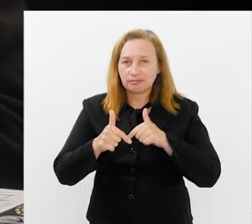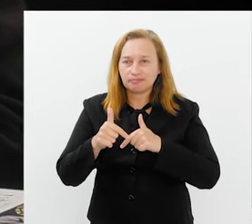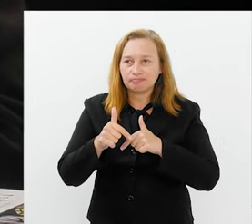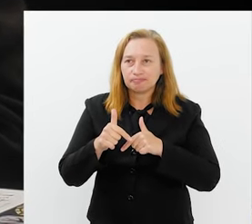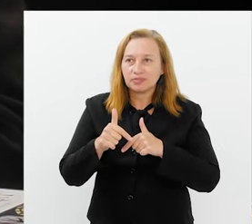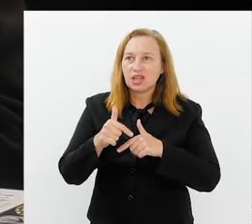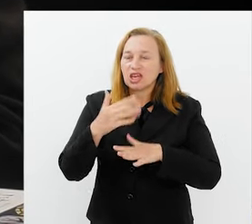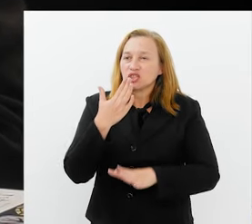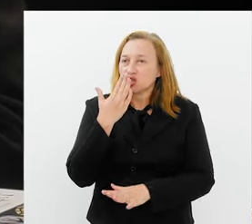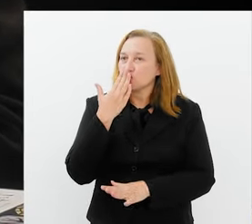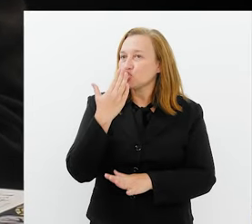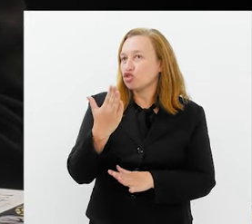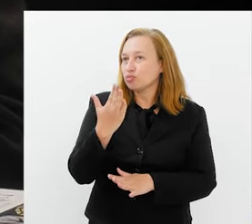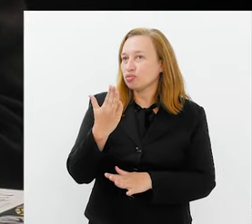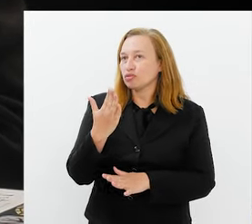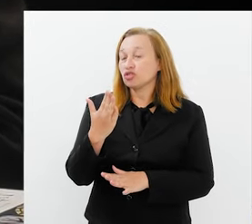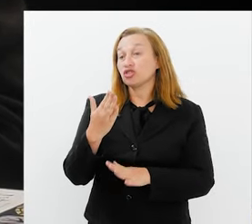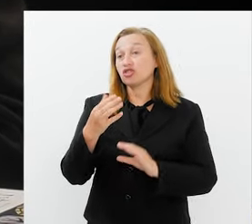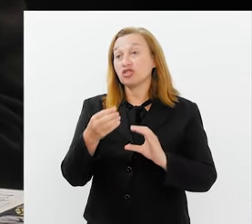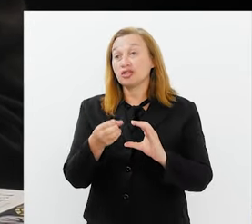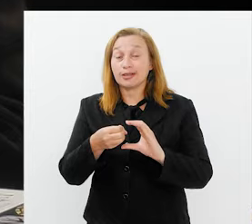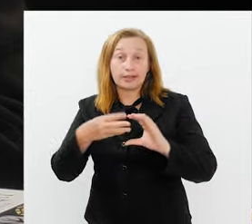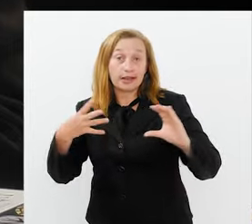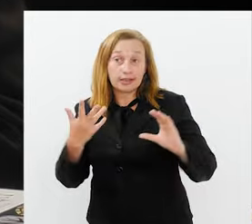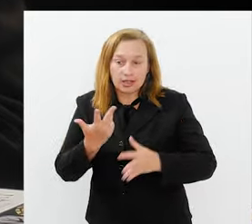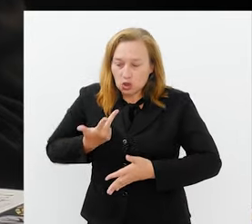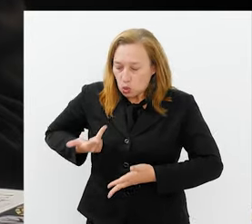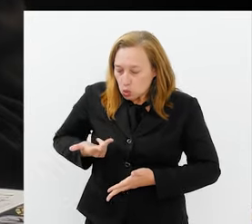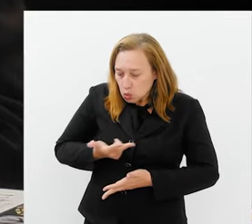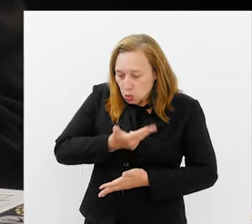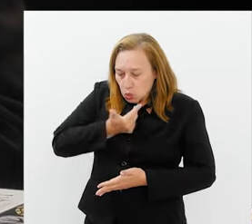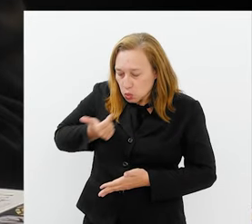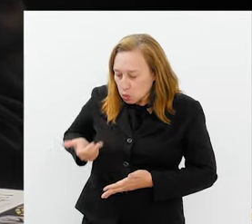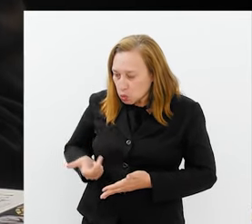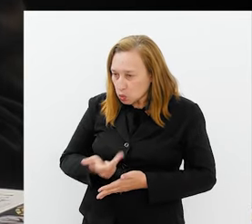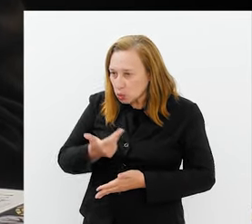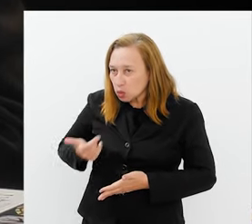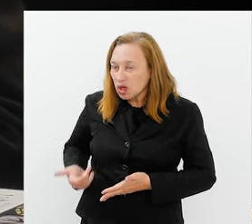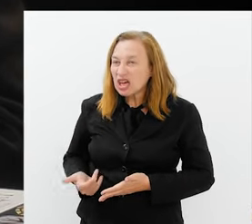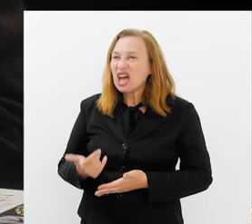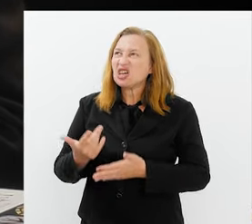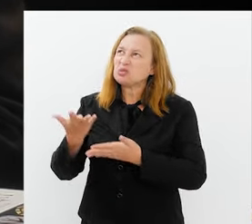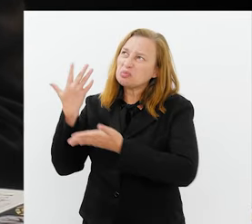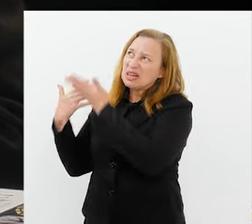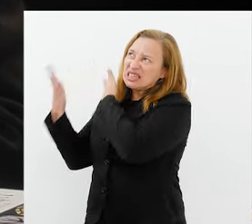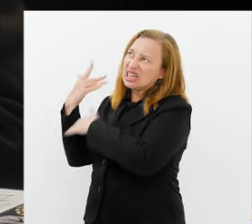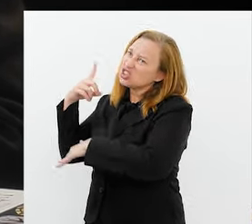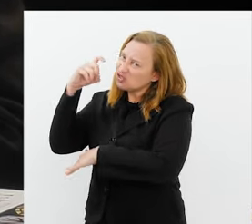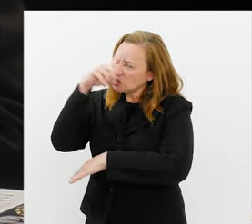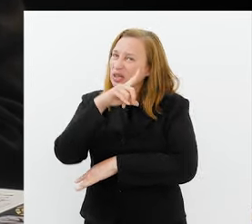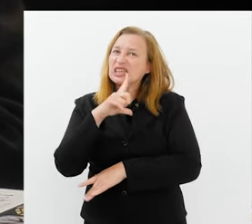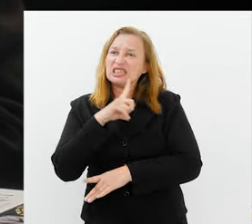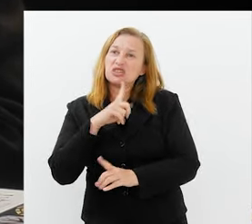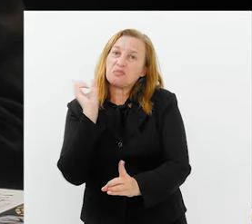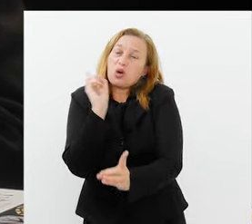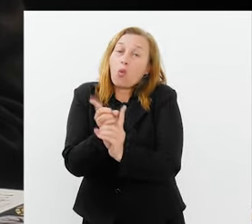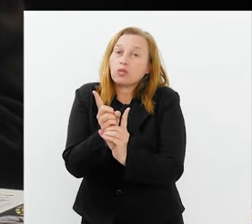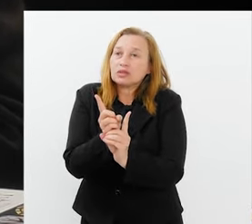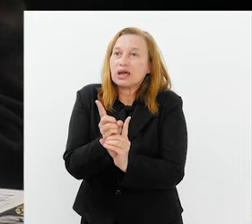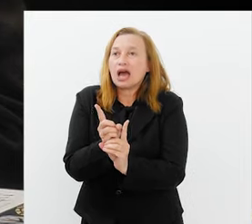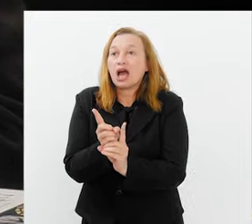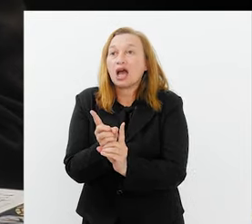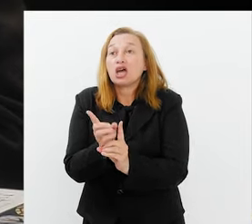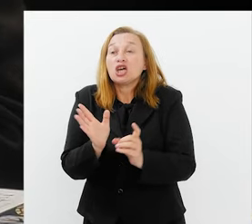esse tipo de caracterização, né? E antigamente você tinha uma certa dificuldade de encontrar, né?